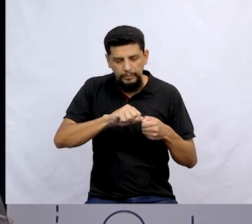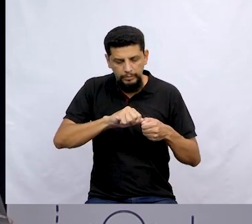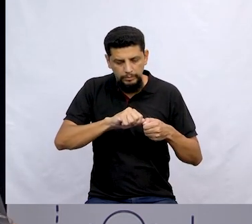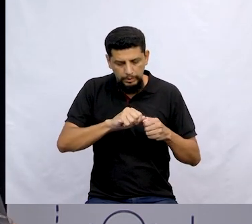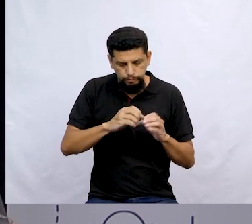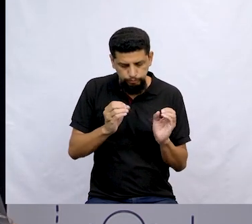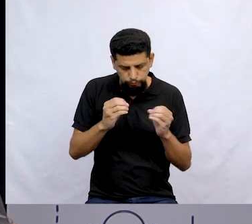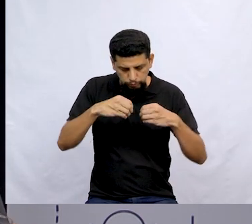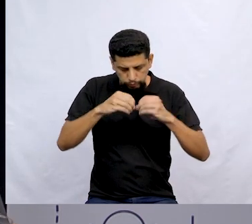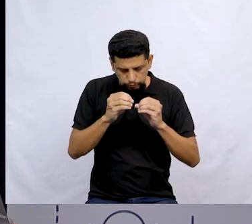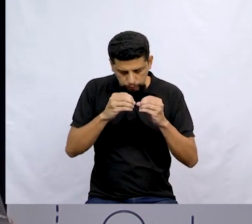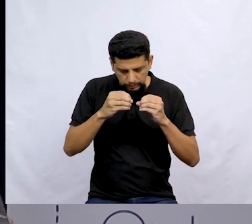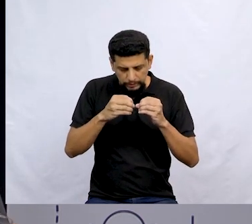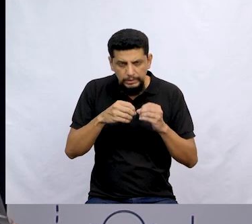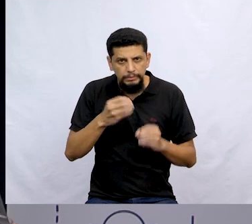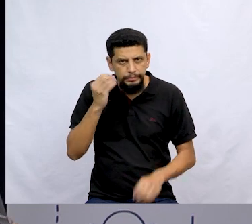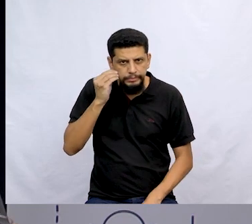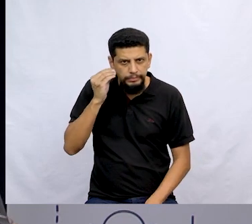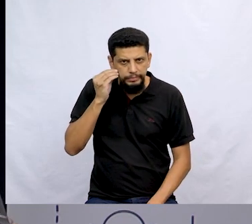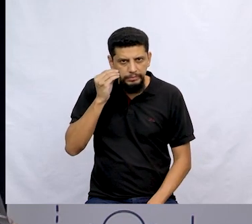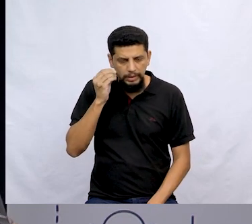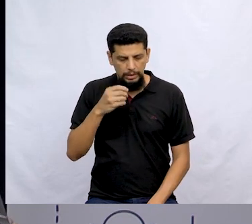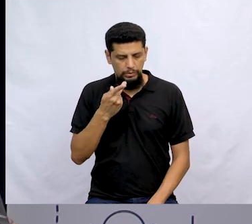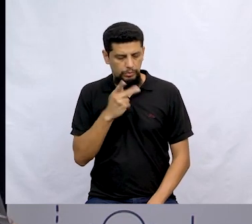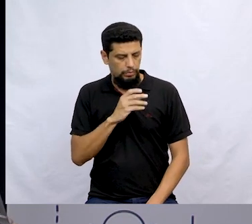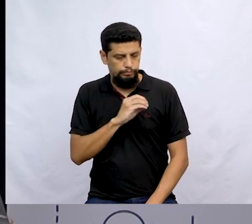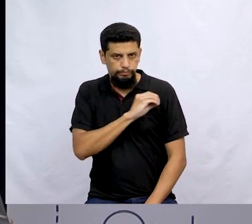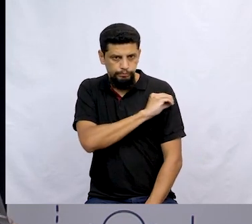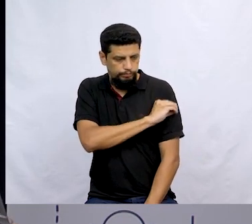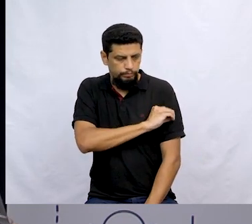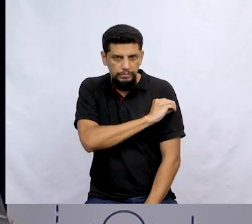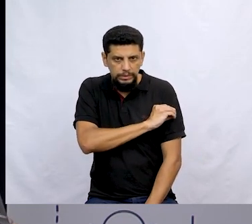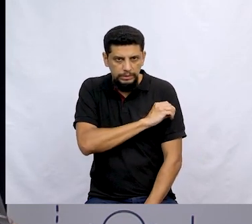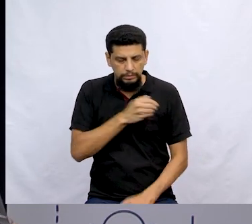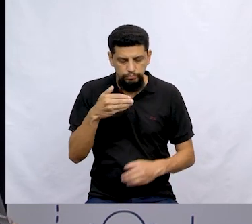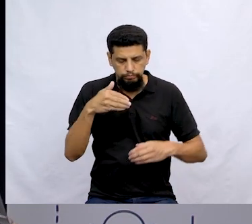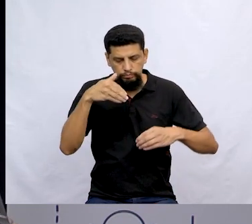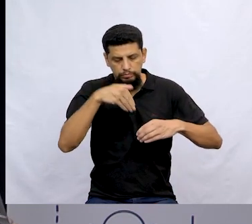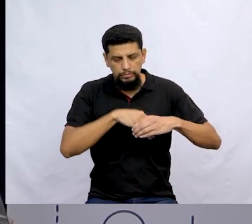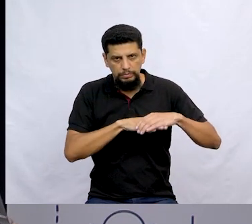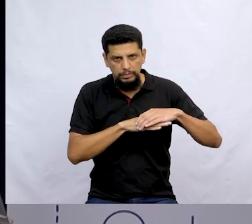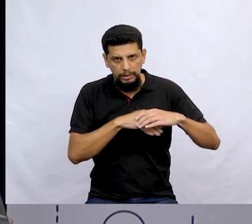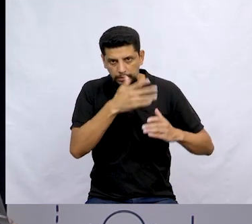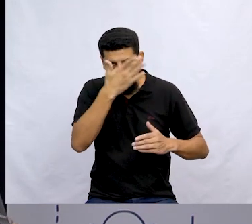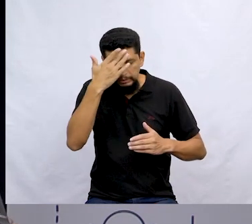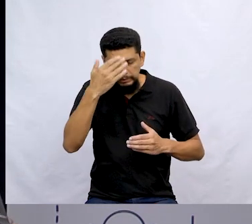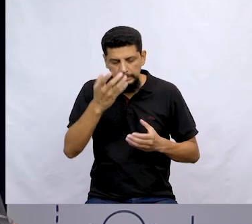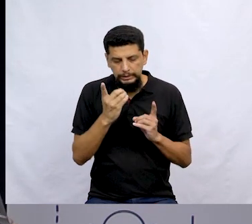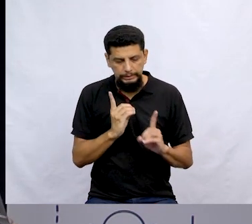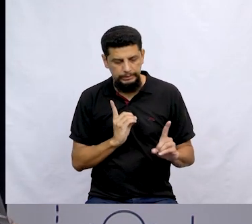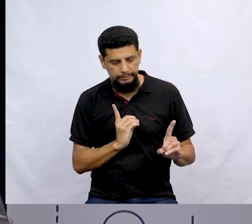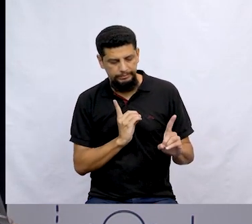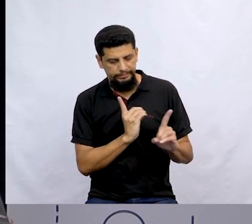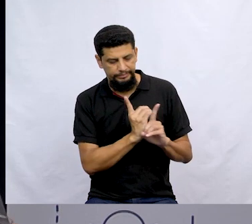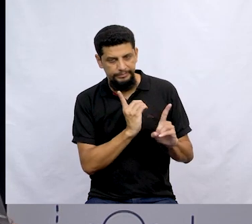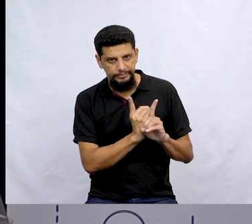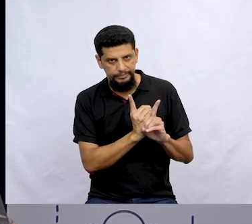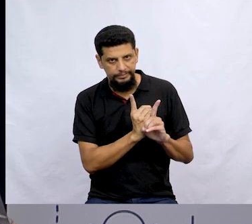laboratório de testes. Ali era a sua oficina. Lá na garagem, quando as pessoas queriam encontrá-lo,